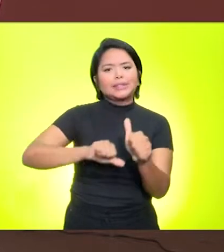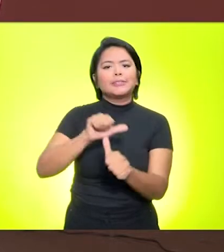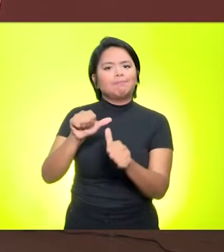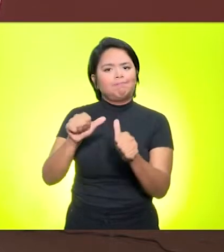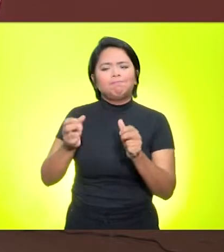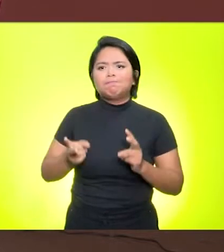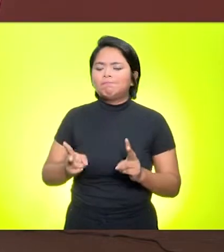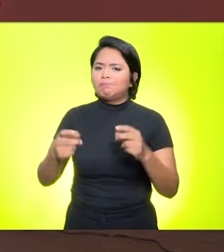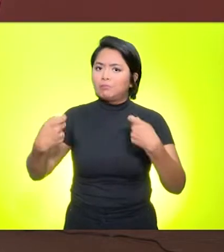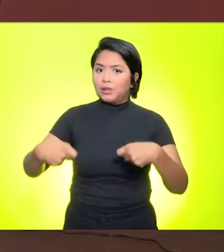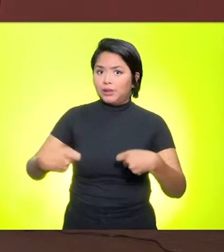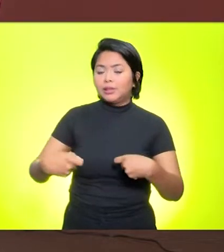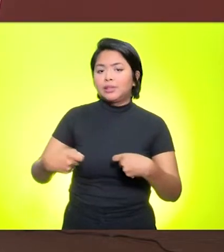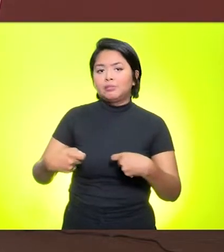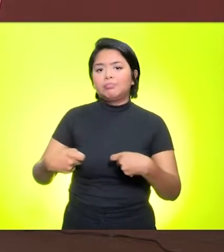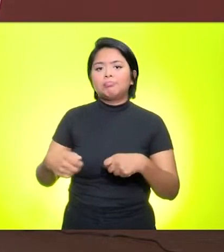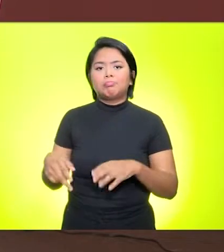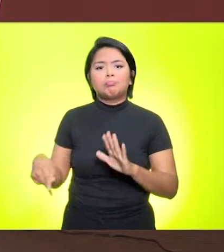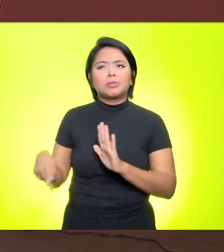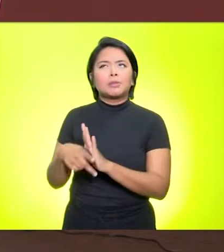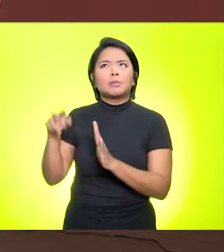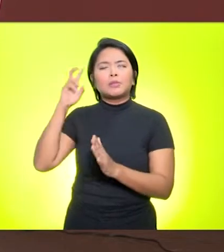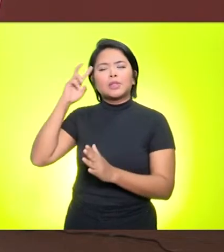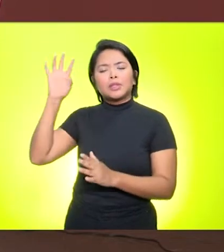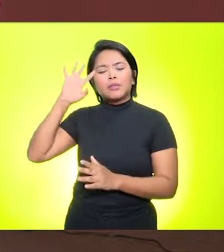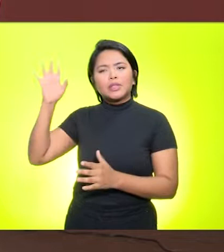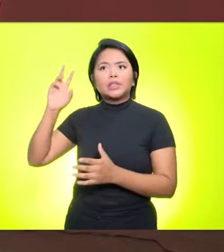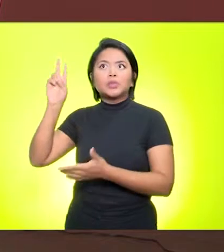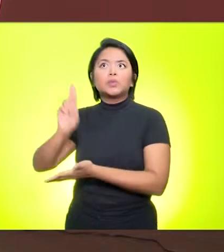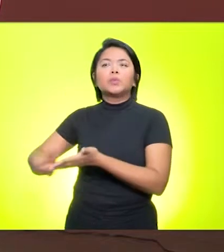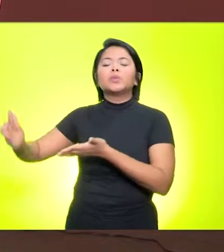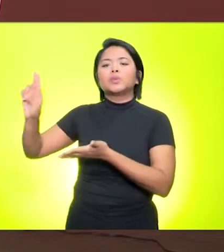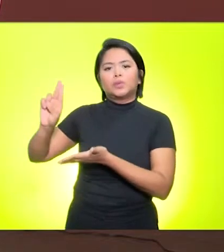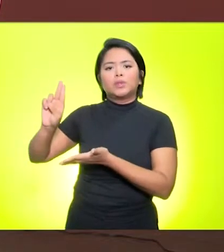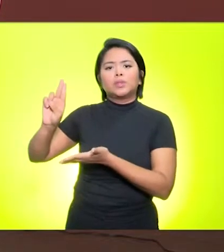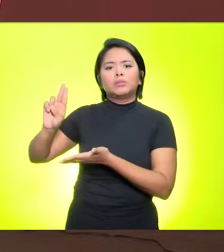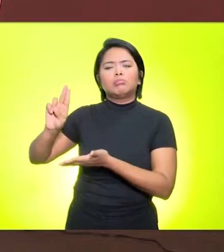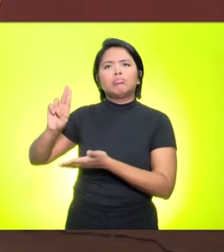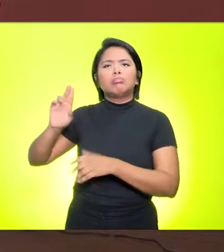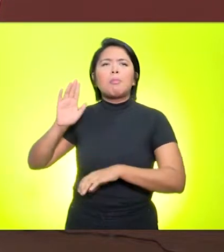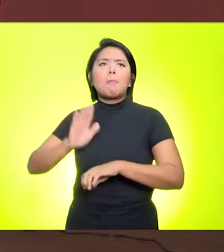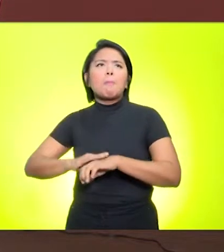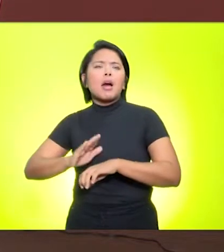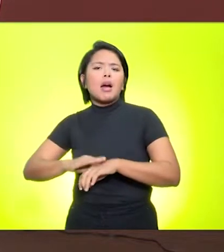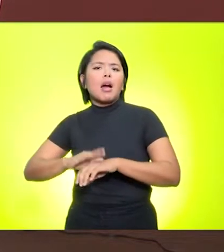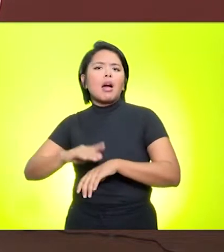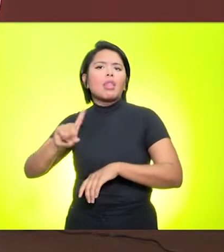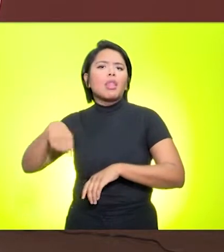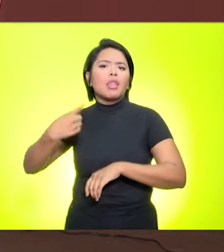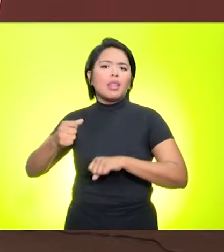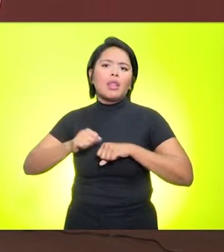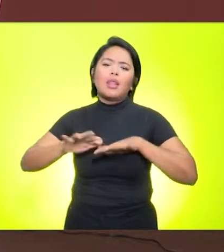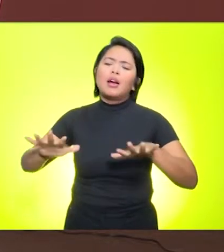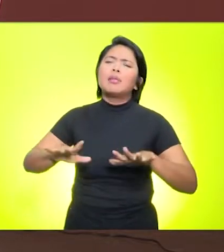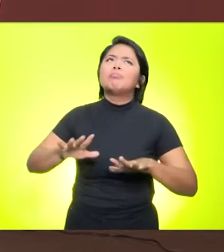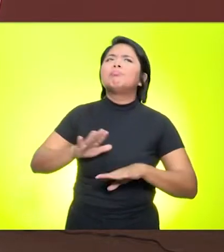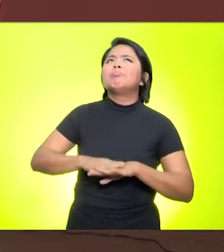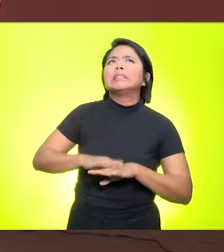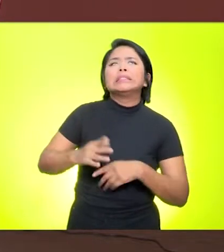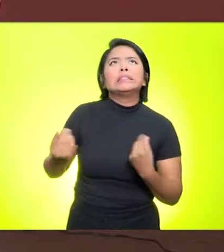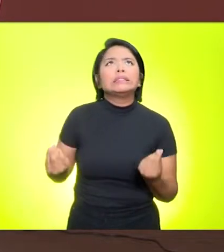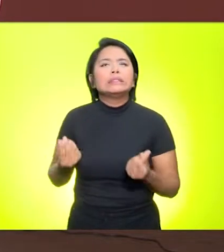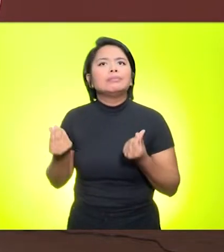das nossas ações institucionais, justamente porque o que é que a gente vai fazer após essa pandemia? Então,